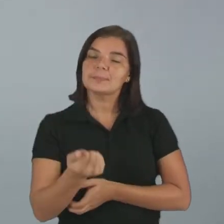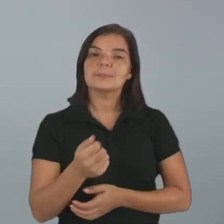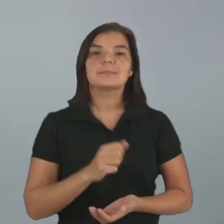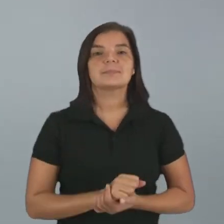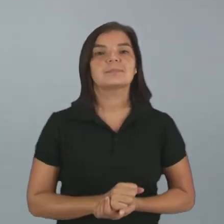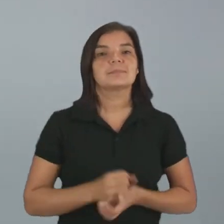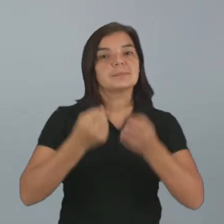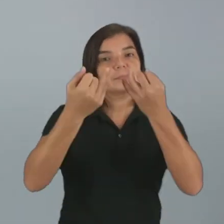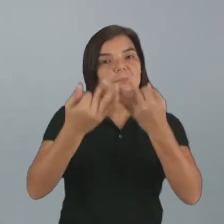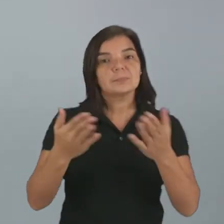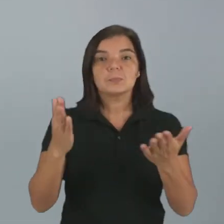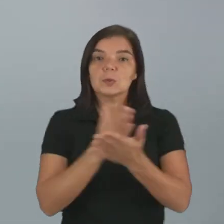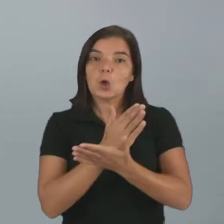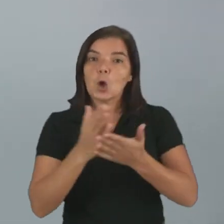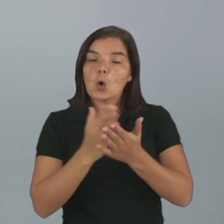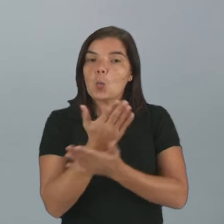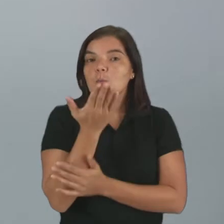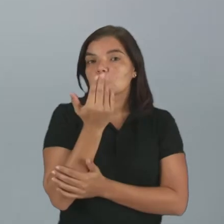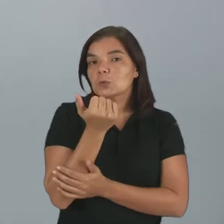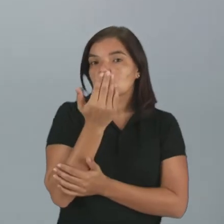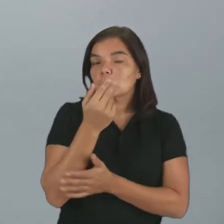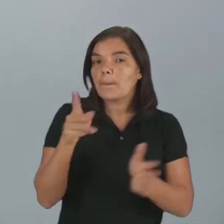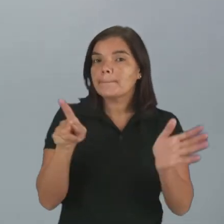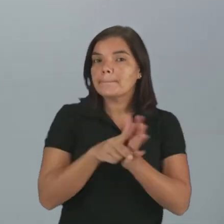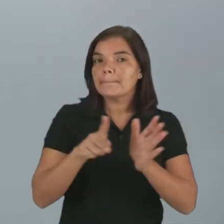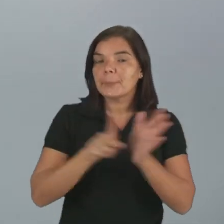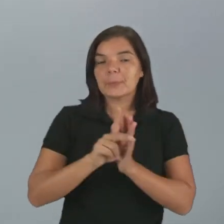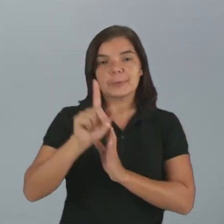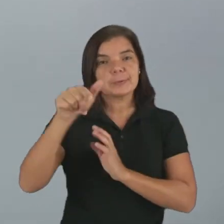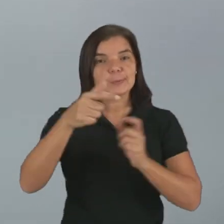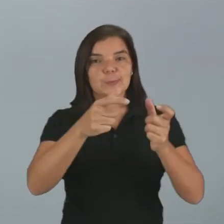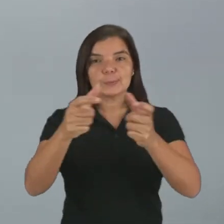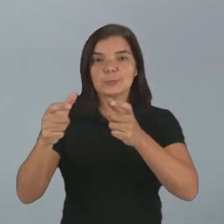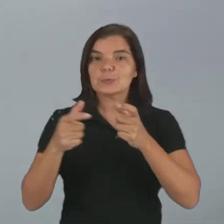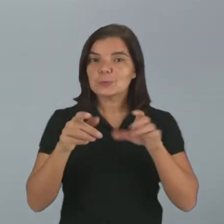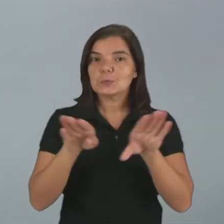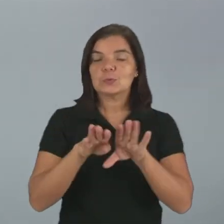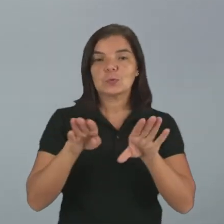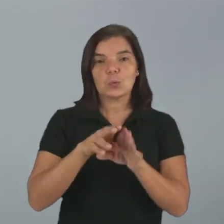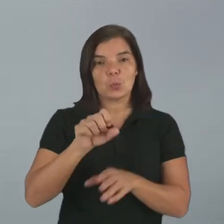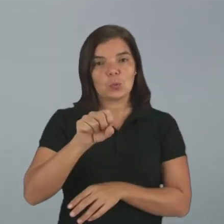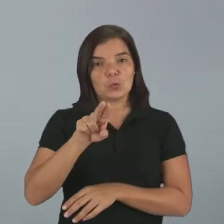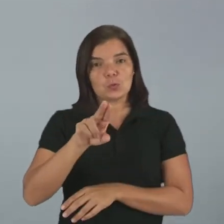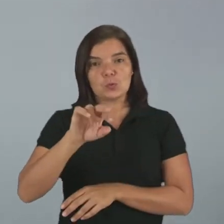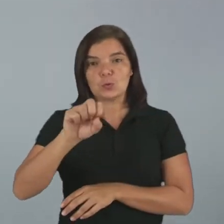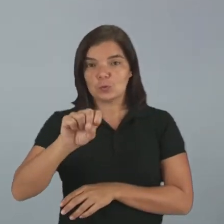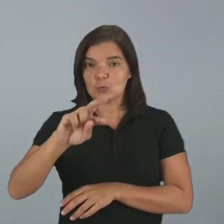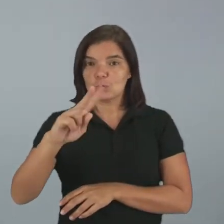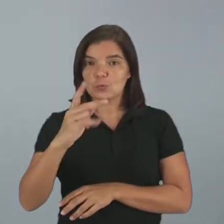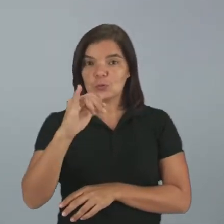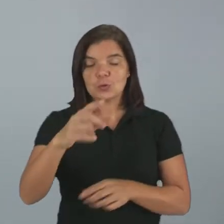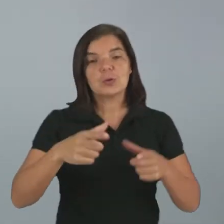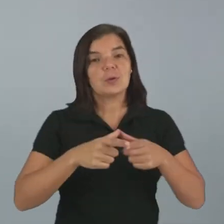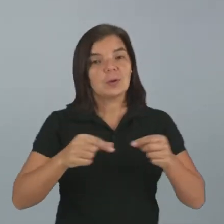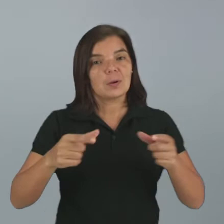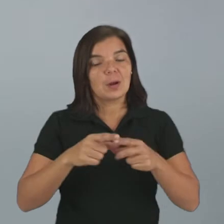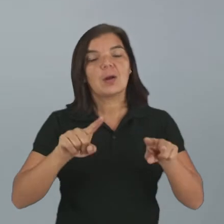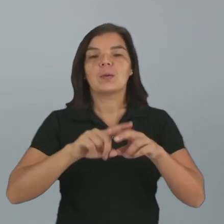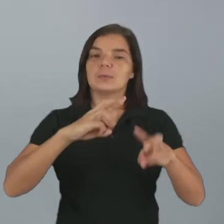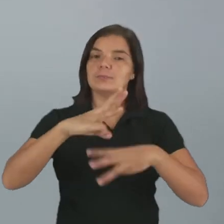Falamos de alguns pratos típicos de outros locais, como o sushi, que é do Japão. A